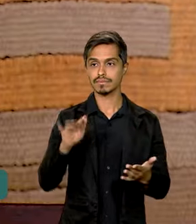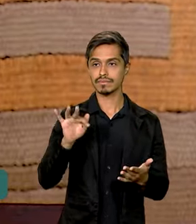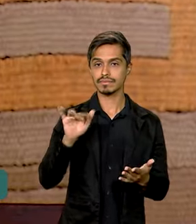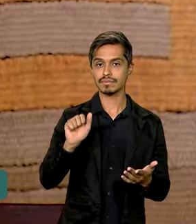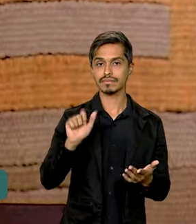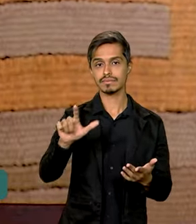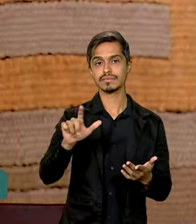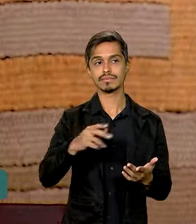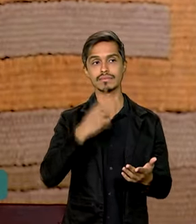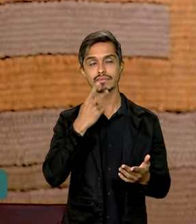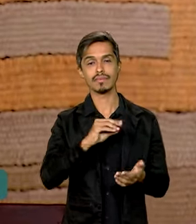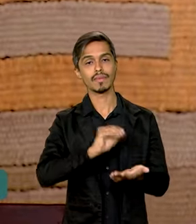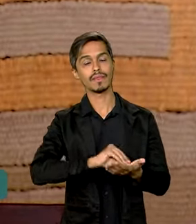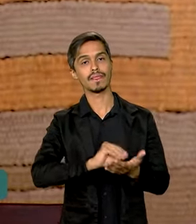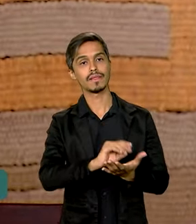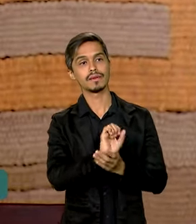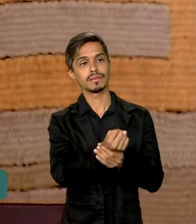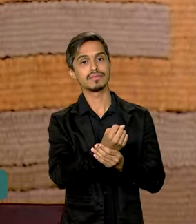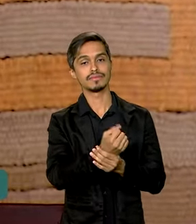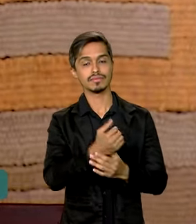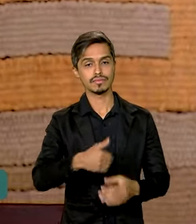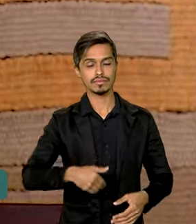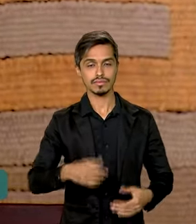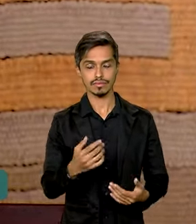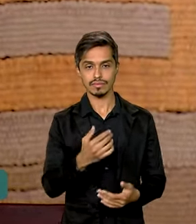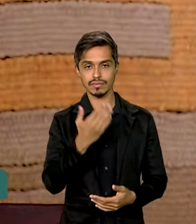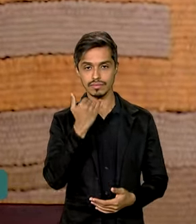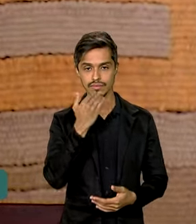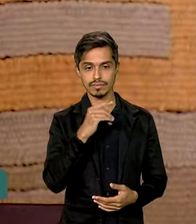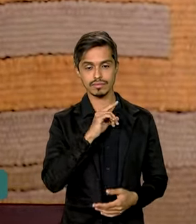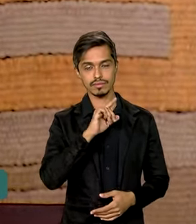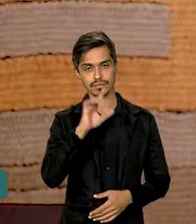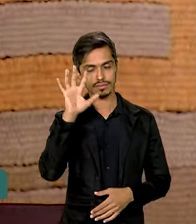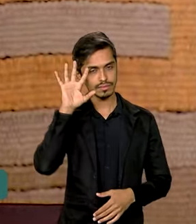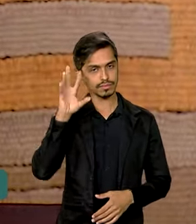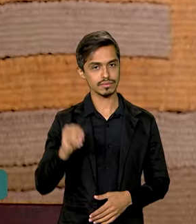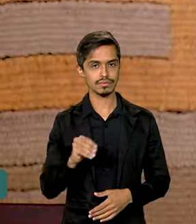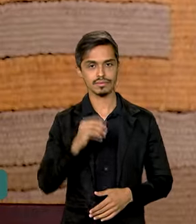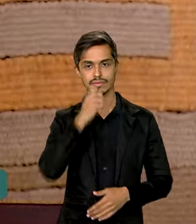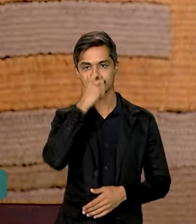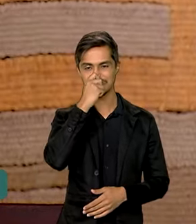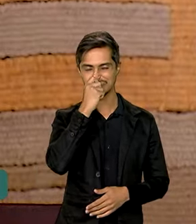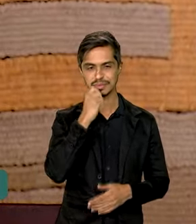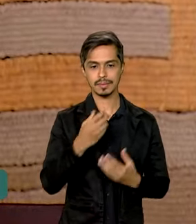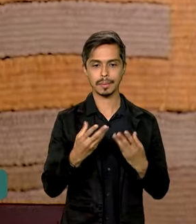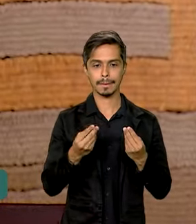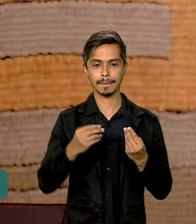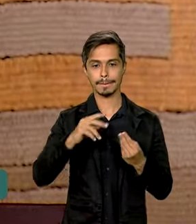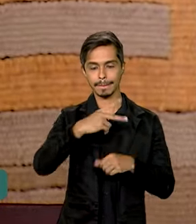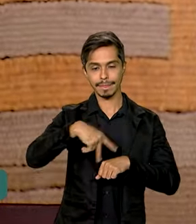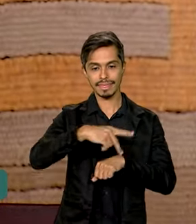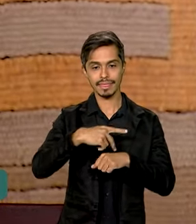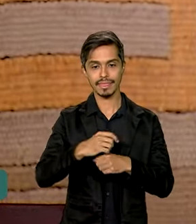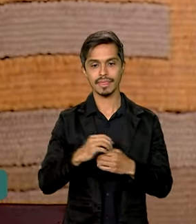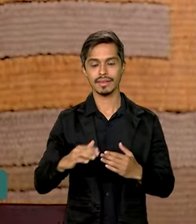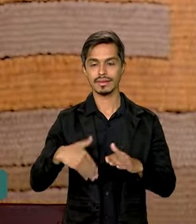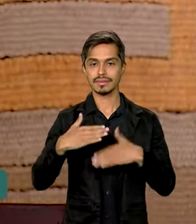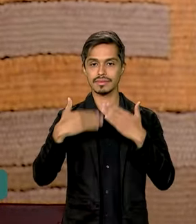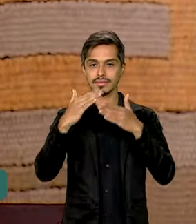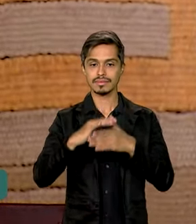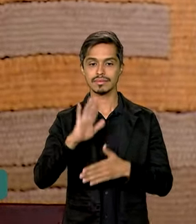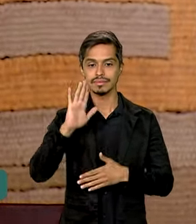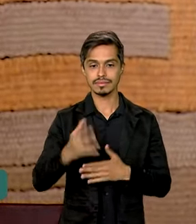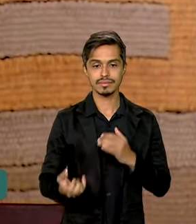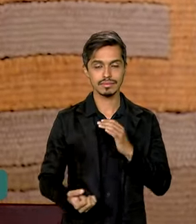enfrentam insegurança alimentar severa na África. Muitos países em desenvolvimento já